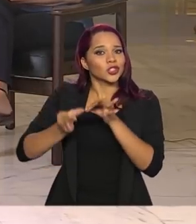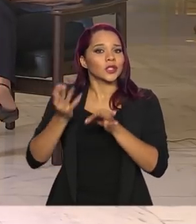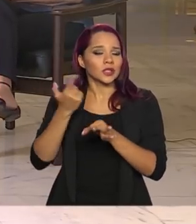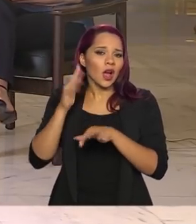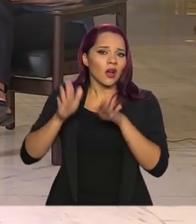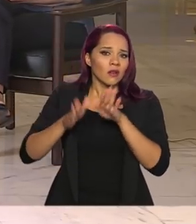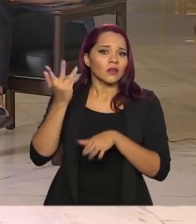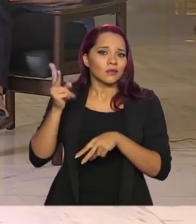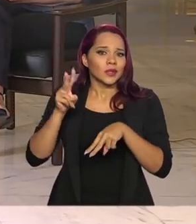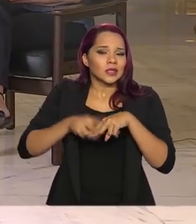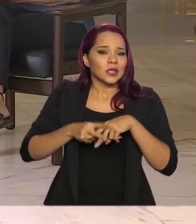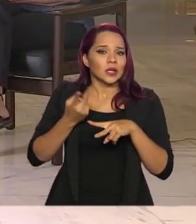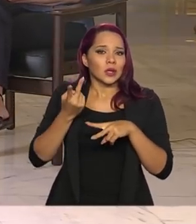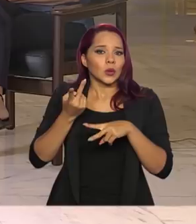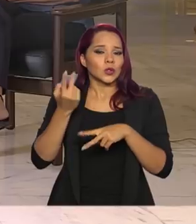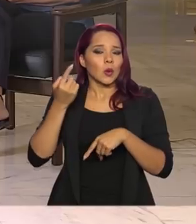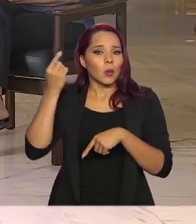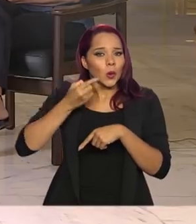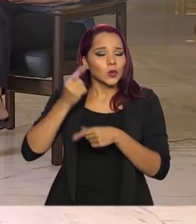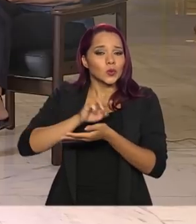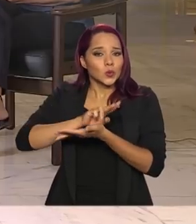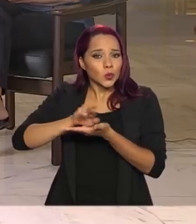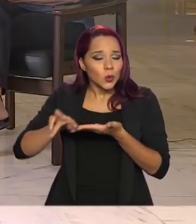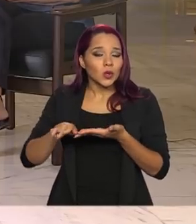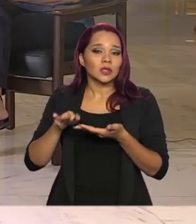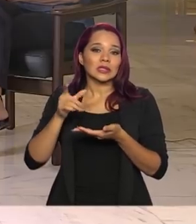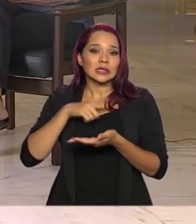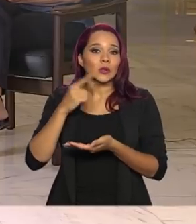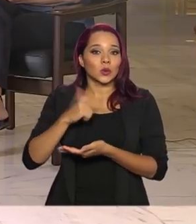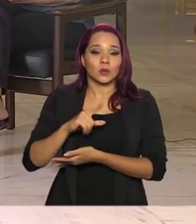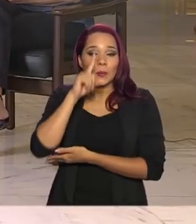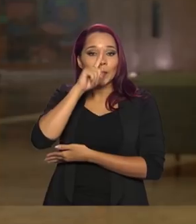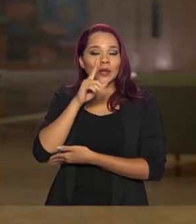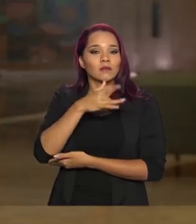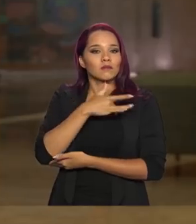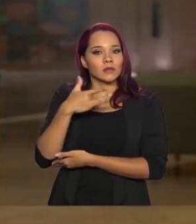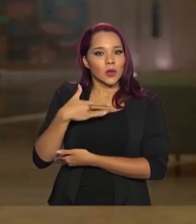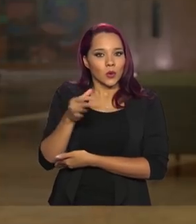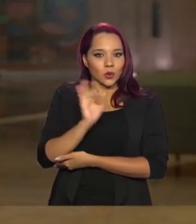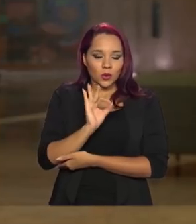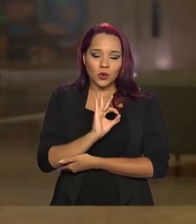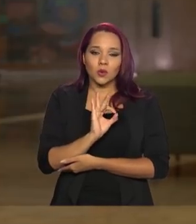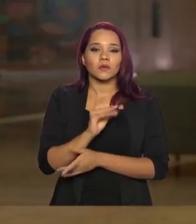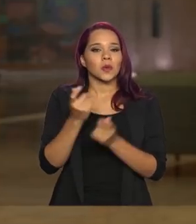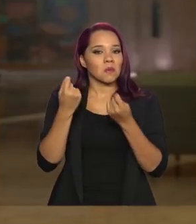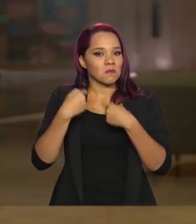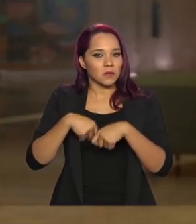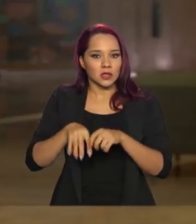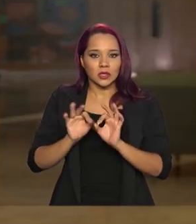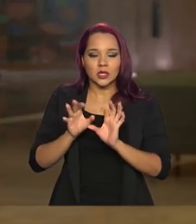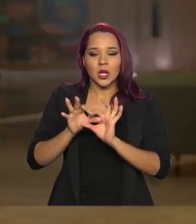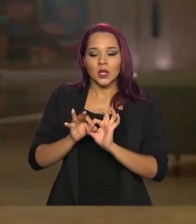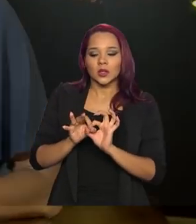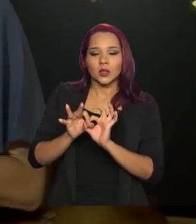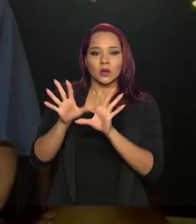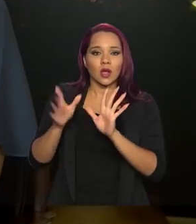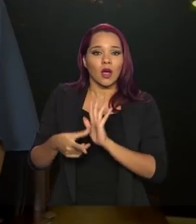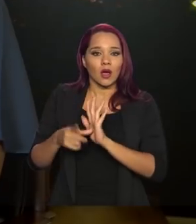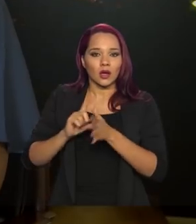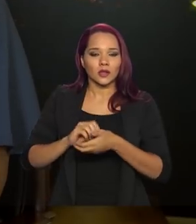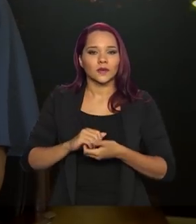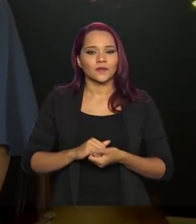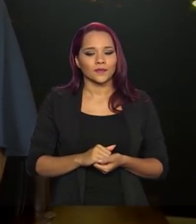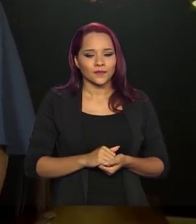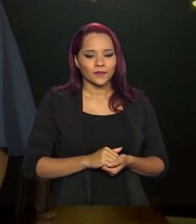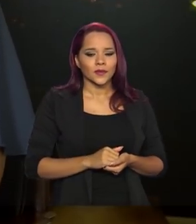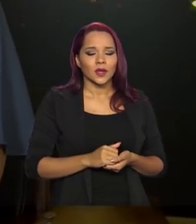branco. Então, se não há um risco à saúde, não tem necessidade de soltar antecipadamente. E em